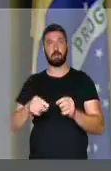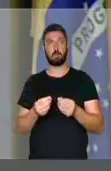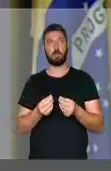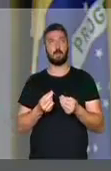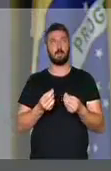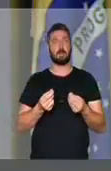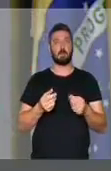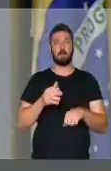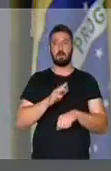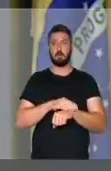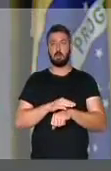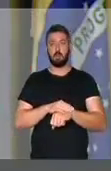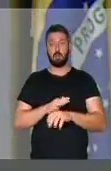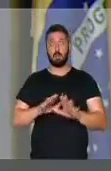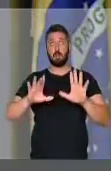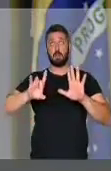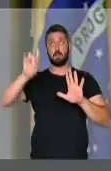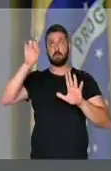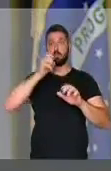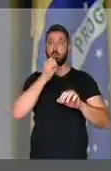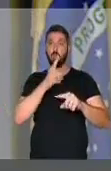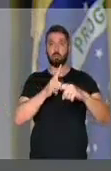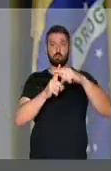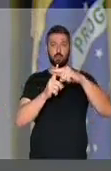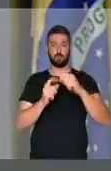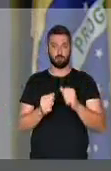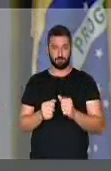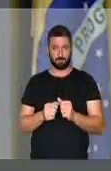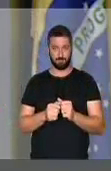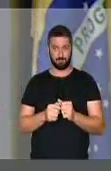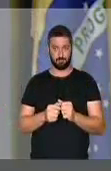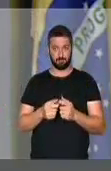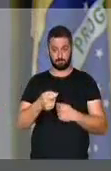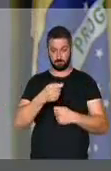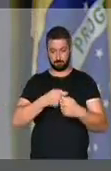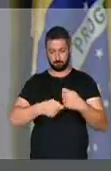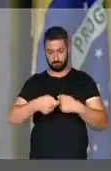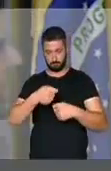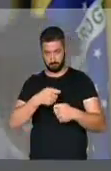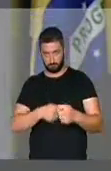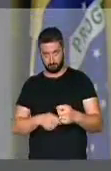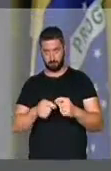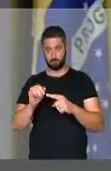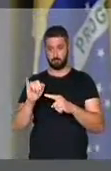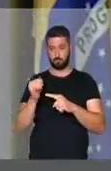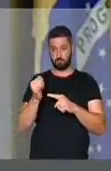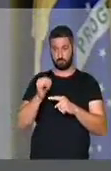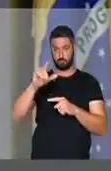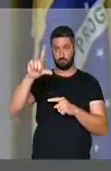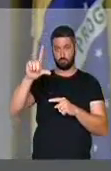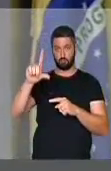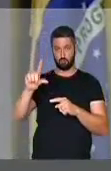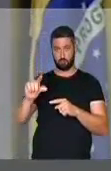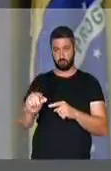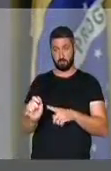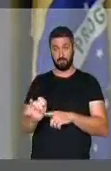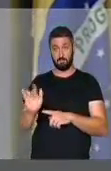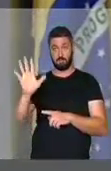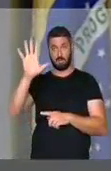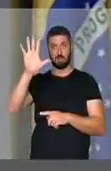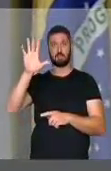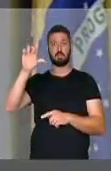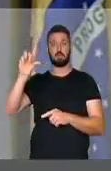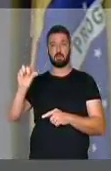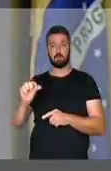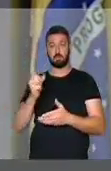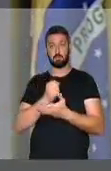momento, graças a Deus, positivo. A economia, os juros estão caindo, a inflação está